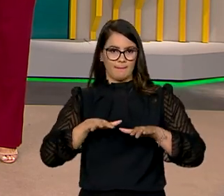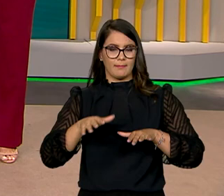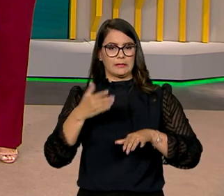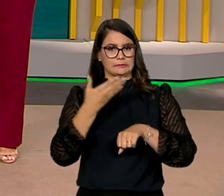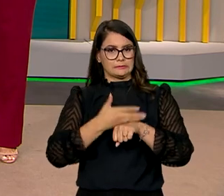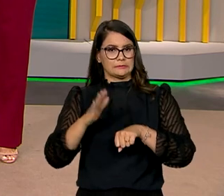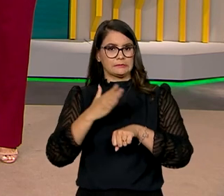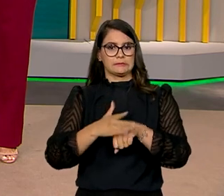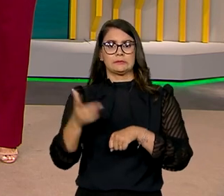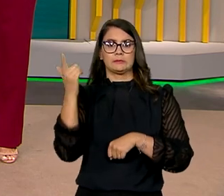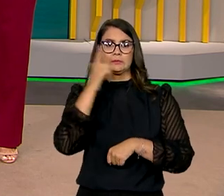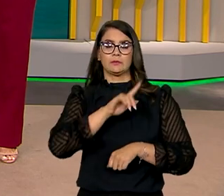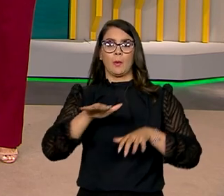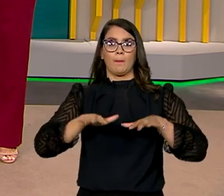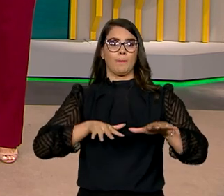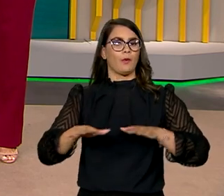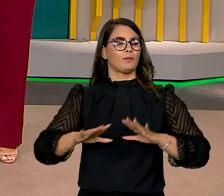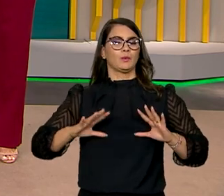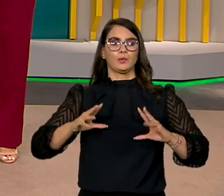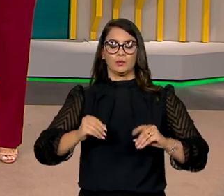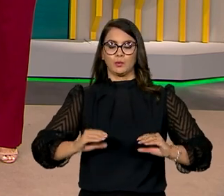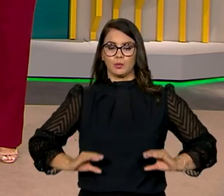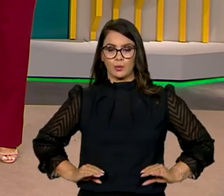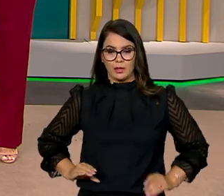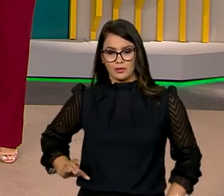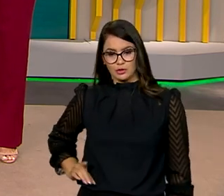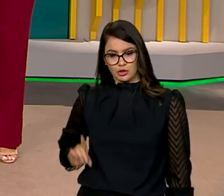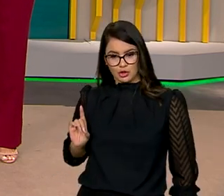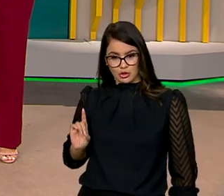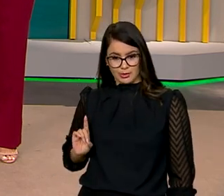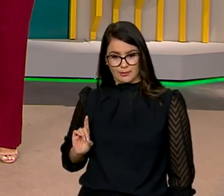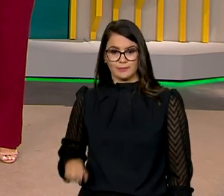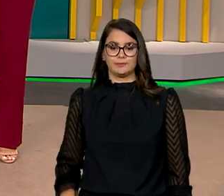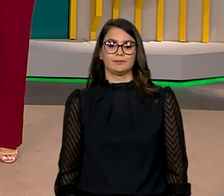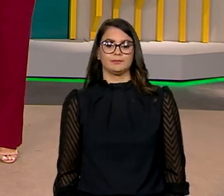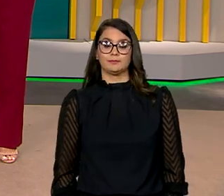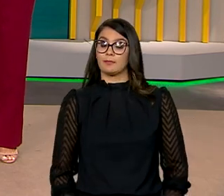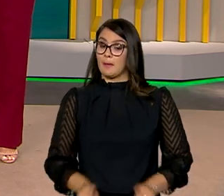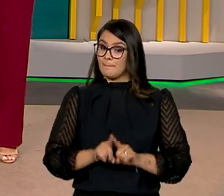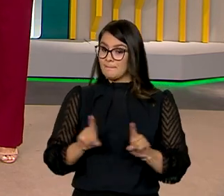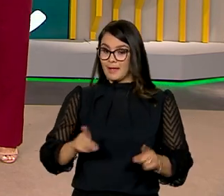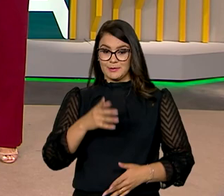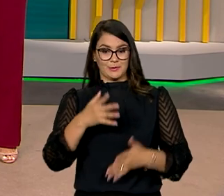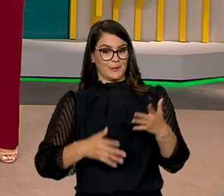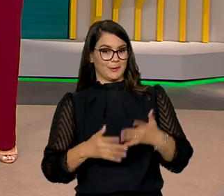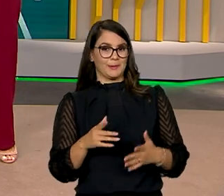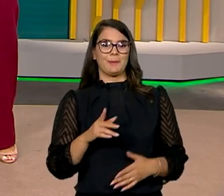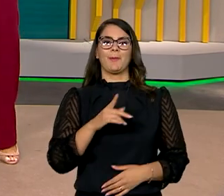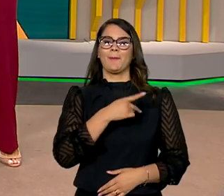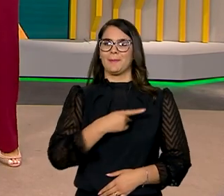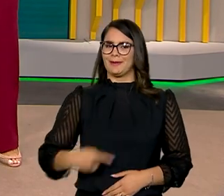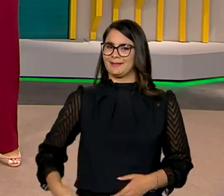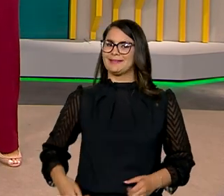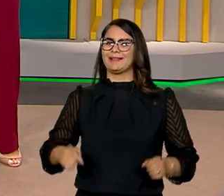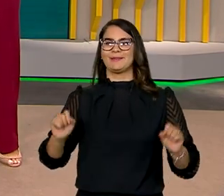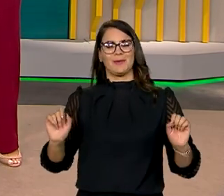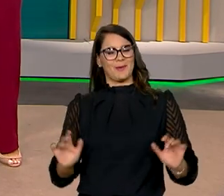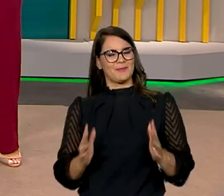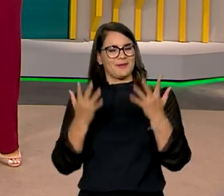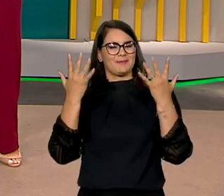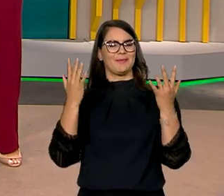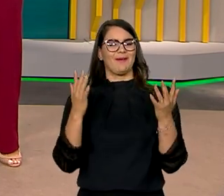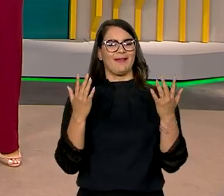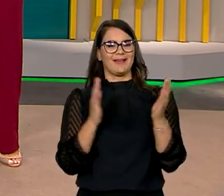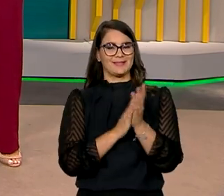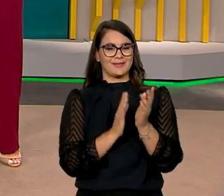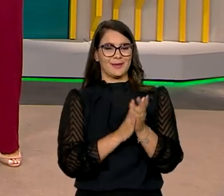para recuperar o movimento total do quadril direito. Mas tudo isso não impediu que o presidente Lula comemorasse o aniversário